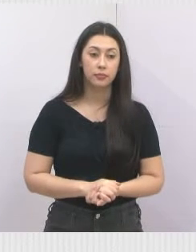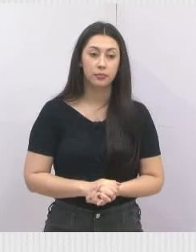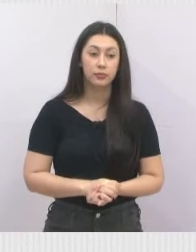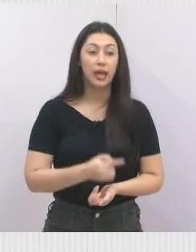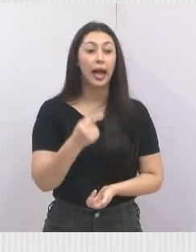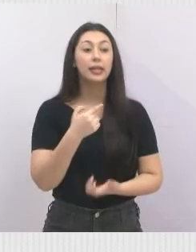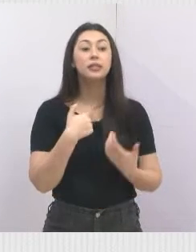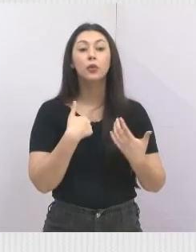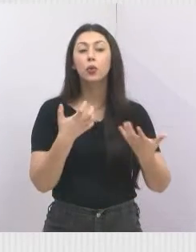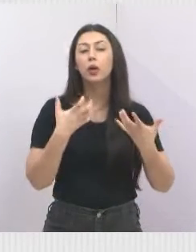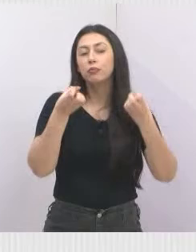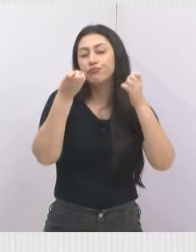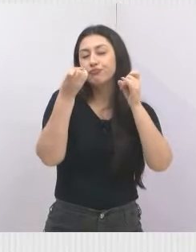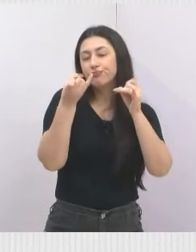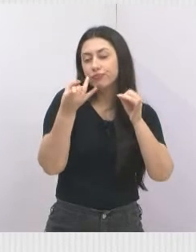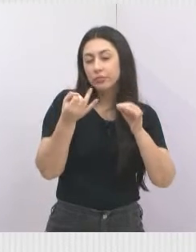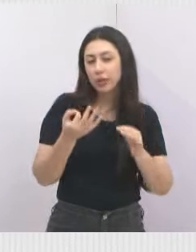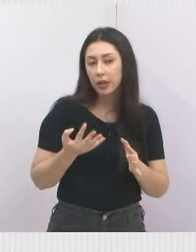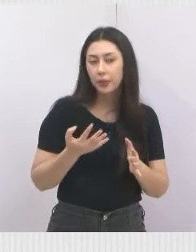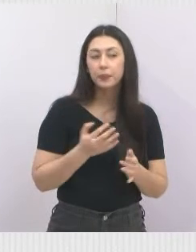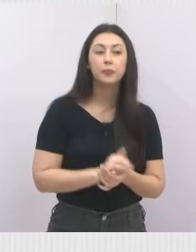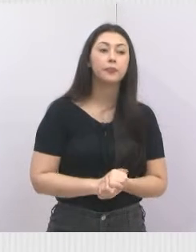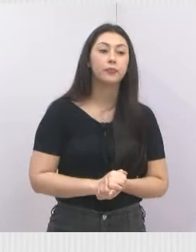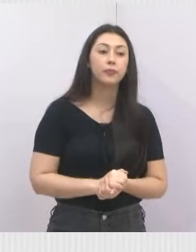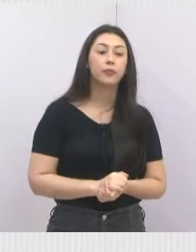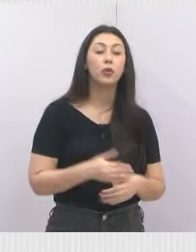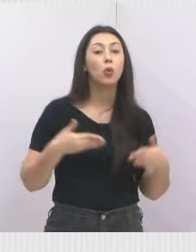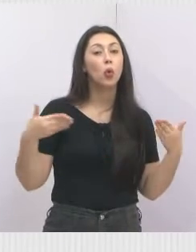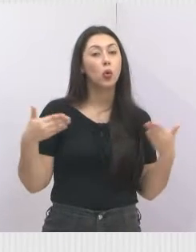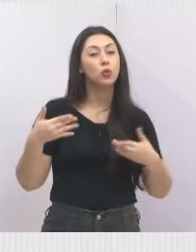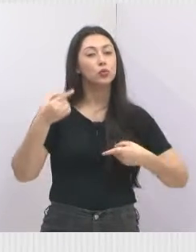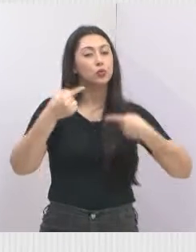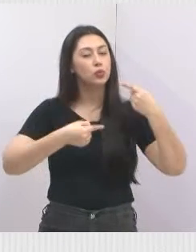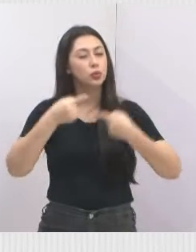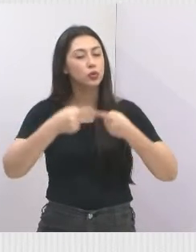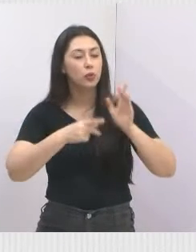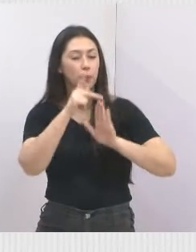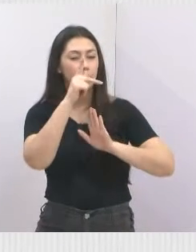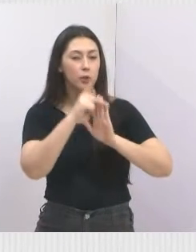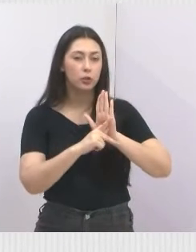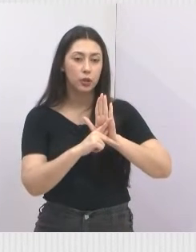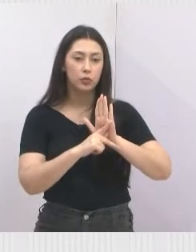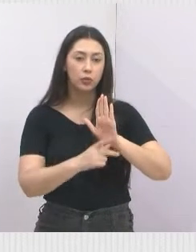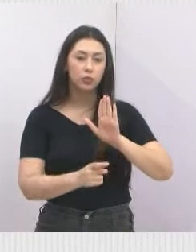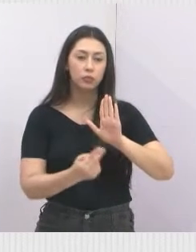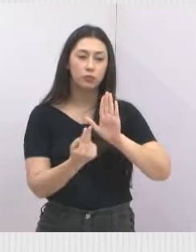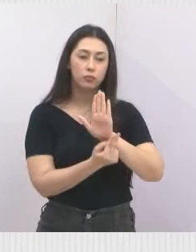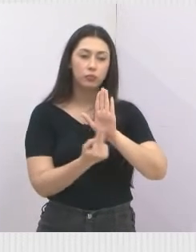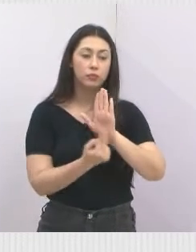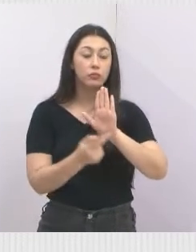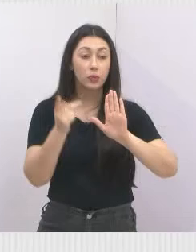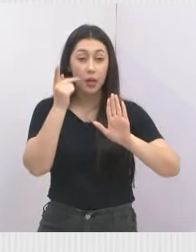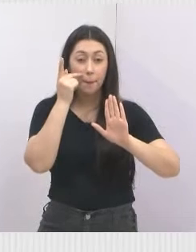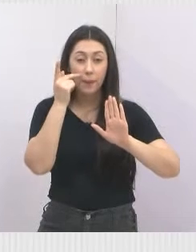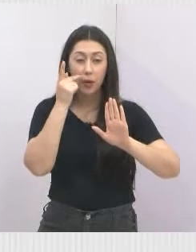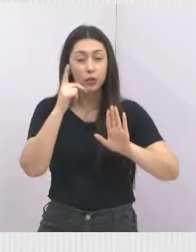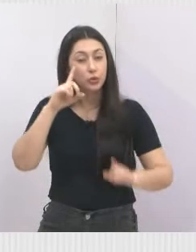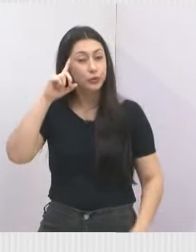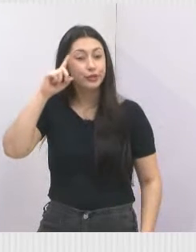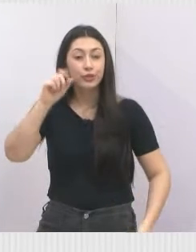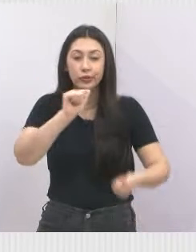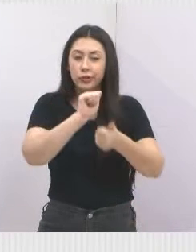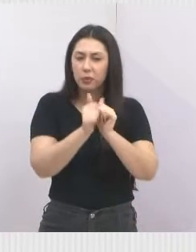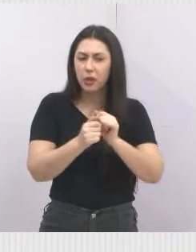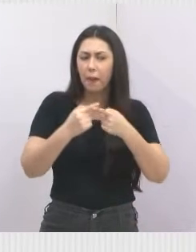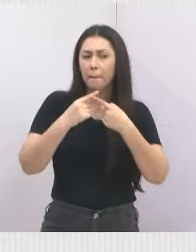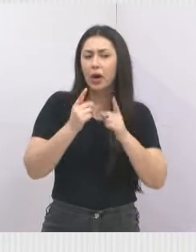Esse eu quero falar um pouquinho com vocês. Foi discutido hoje aqui o projeto do Paulinho dos Condutores, do Dia do Esporte, mas como que alguém vai praticar